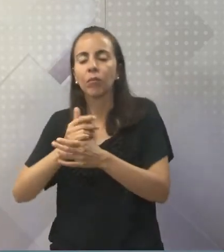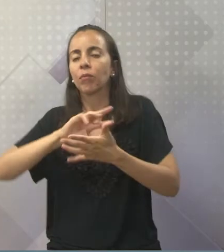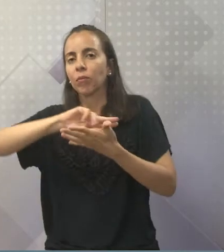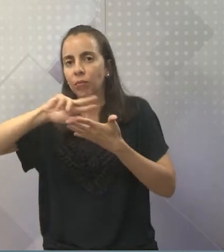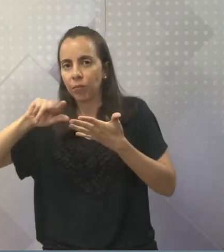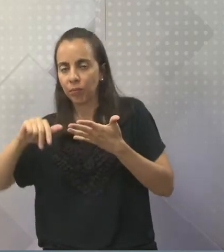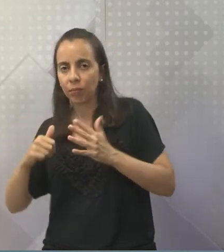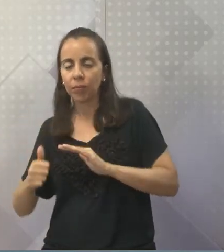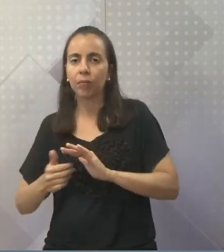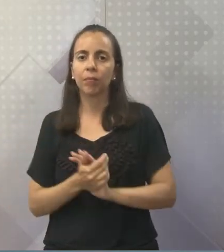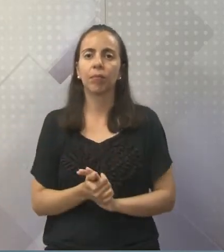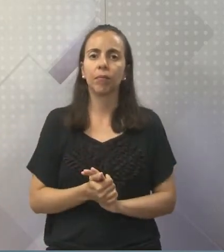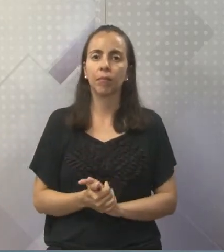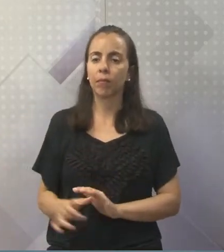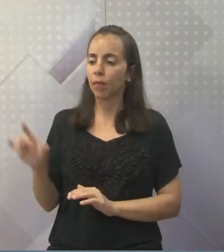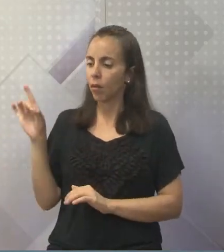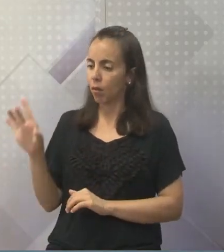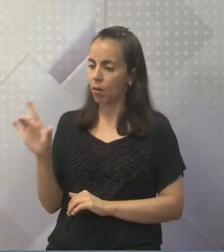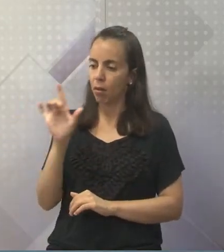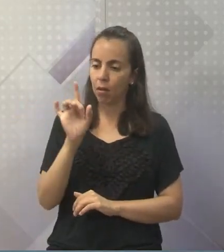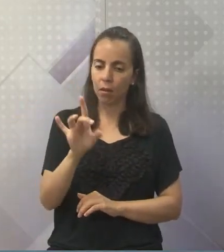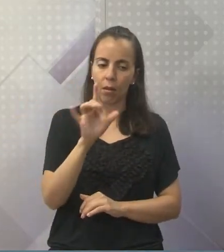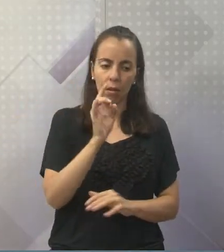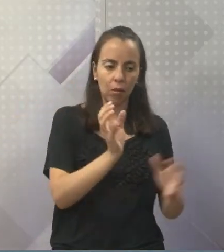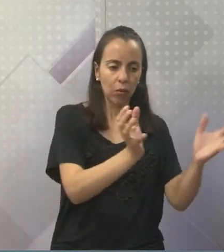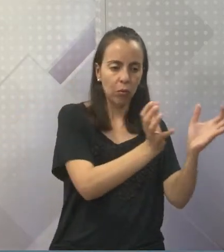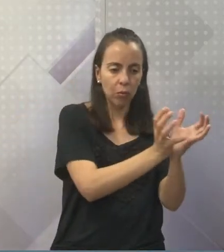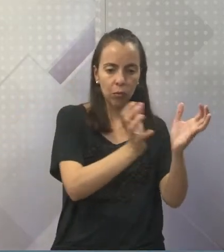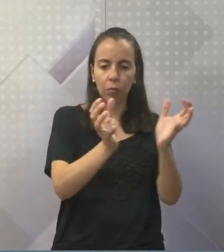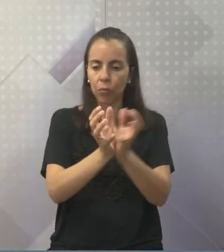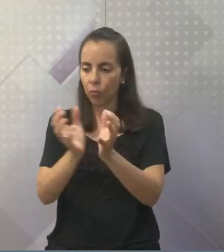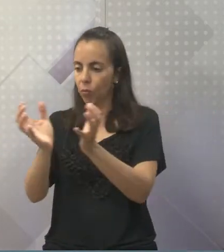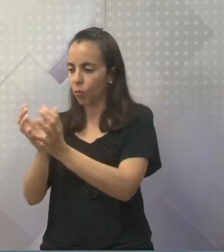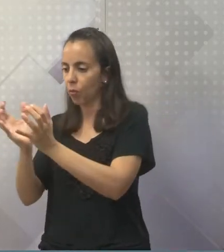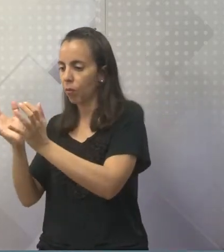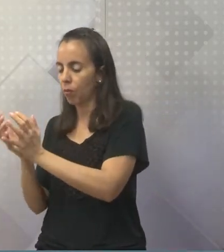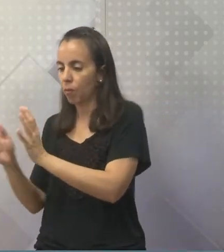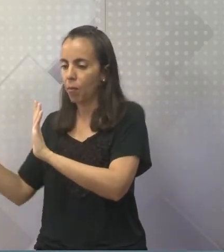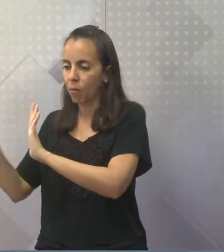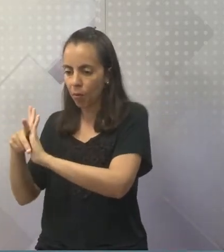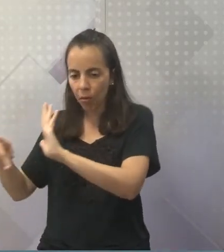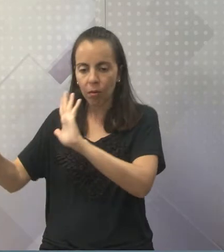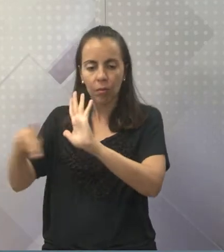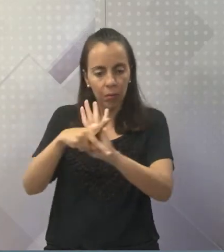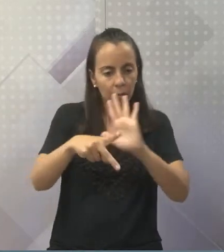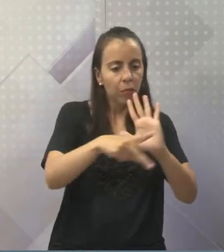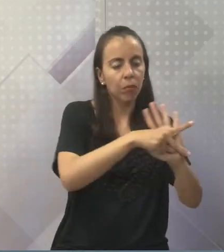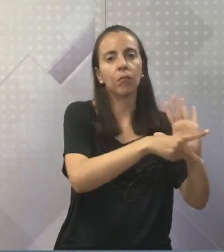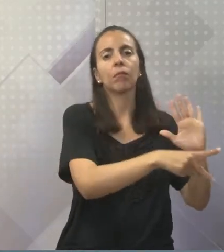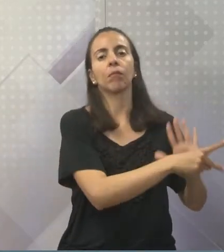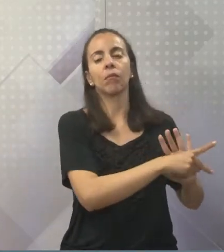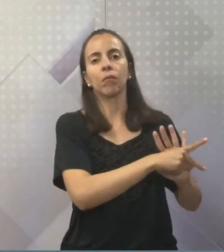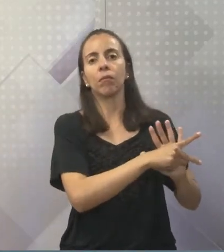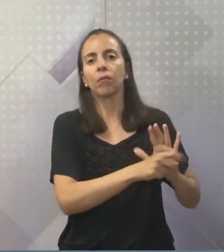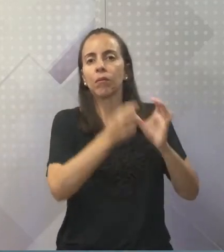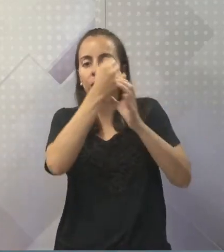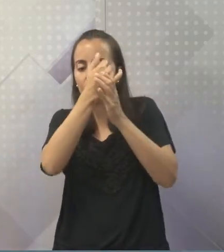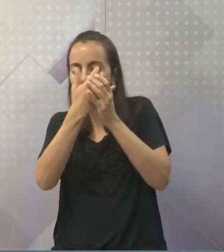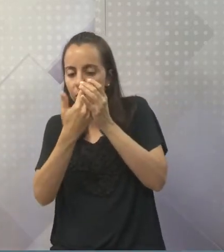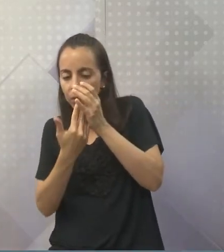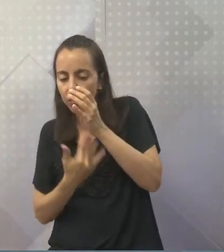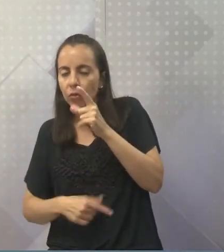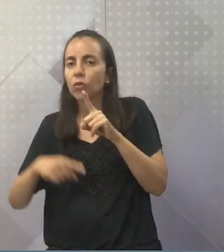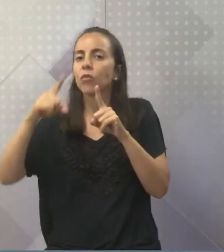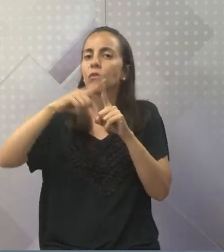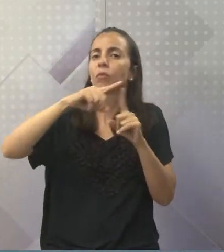cada produto no grupo que lhe pertence. A gente está classificando.